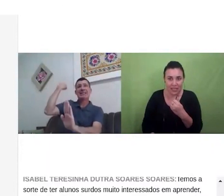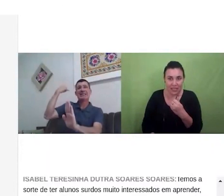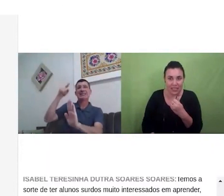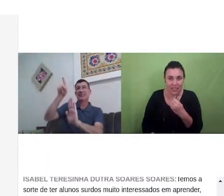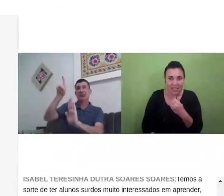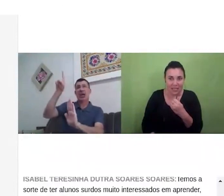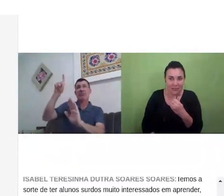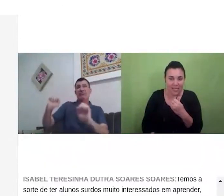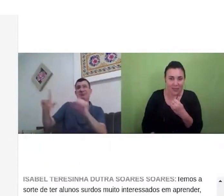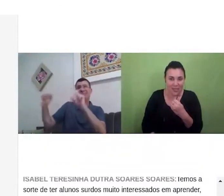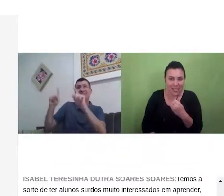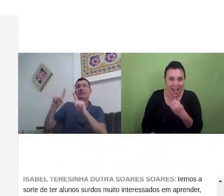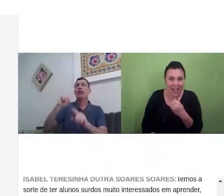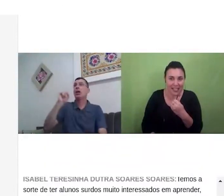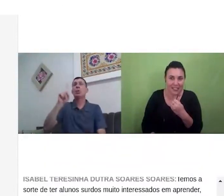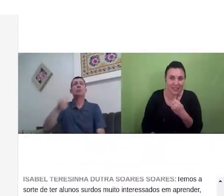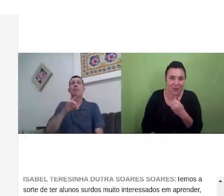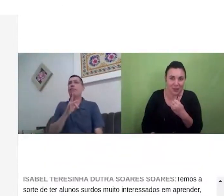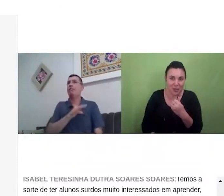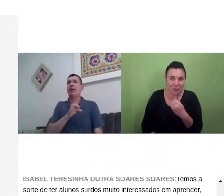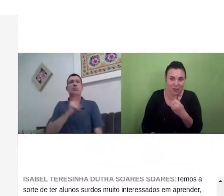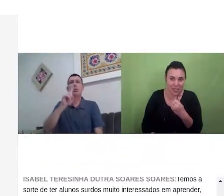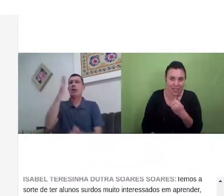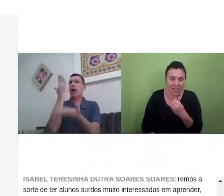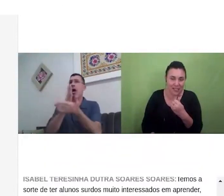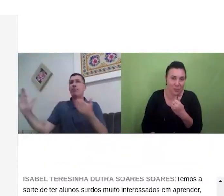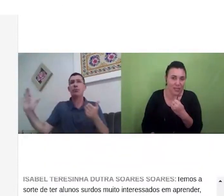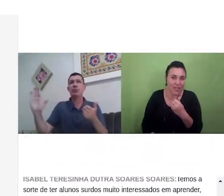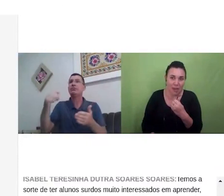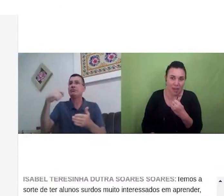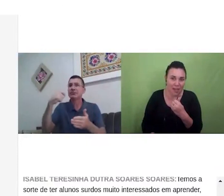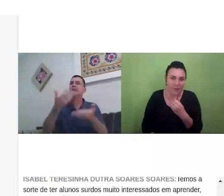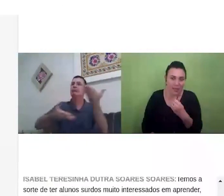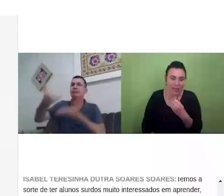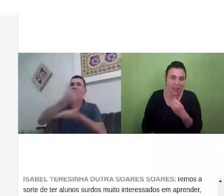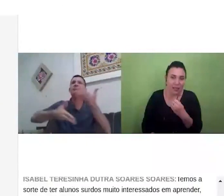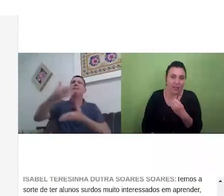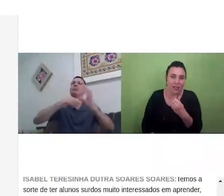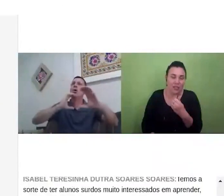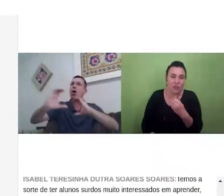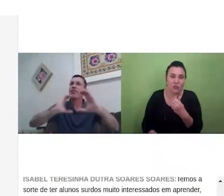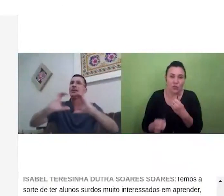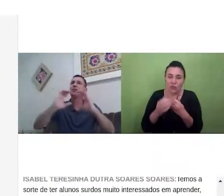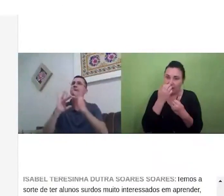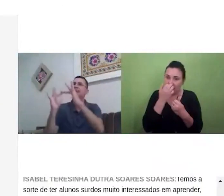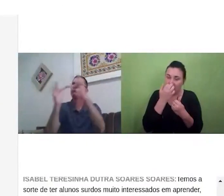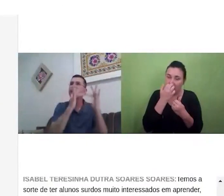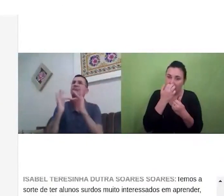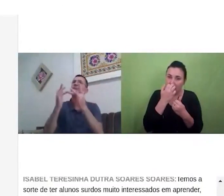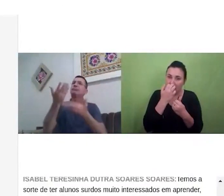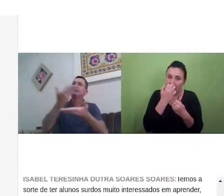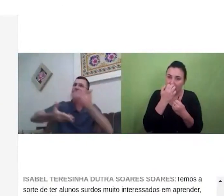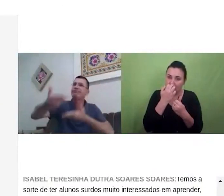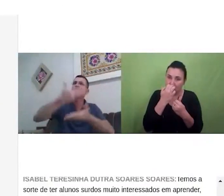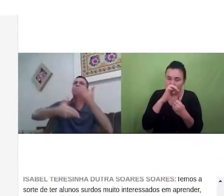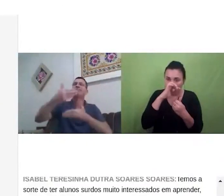temos que aproveitar pense nos slides no que eu mostrei para vocês não precisa ter medo né a gente continua fazendo essas coisas